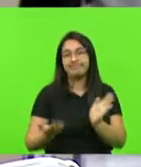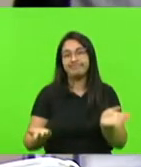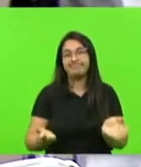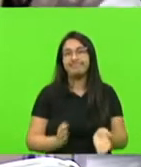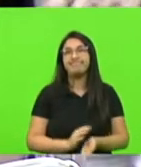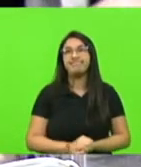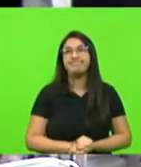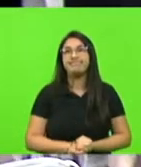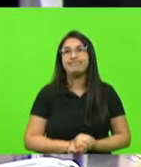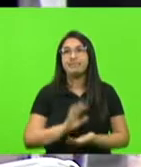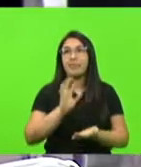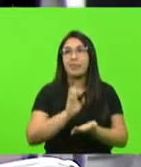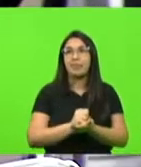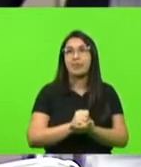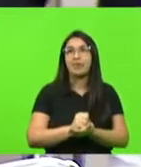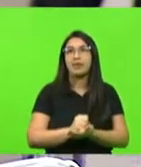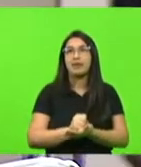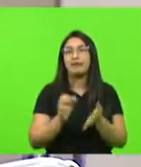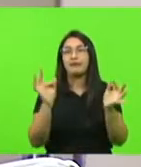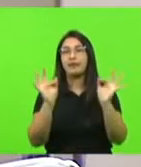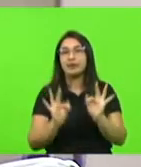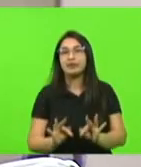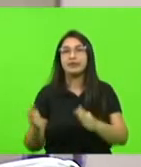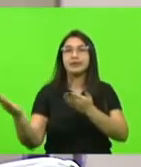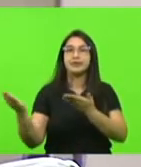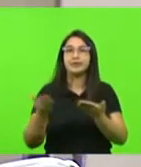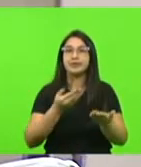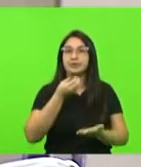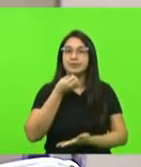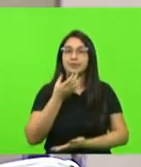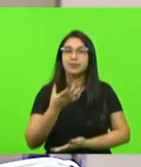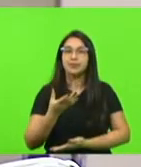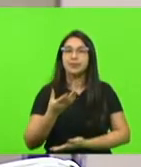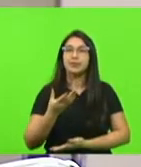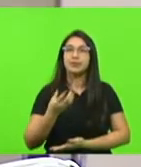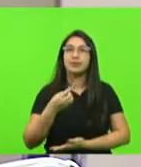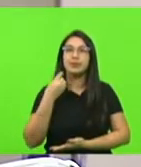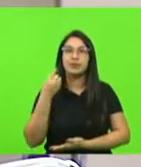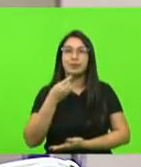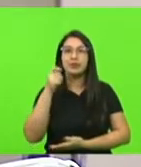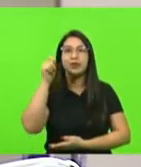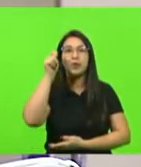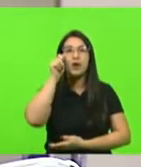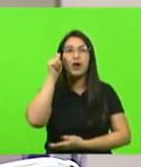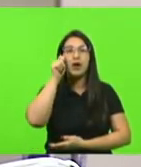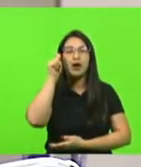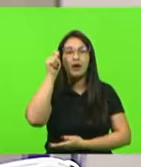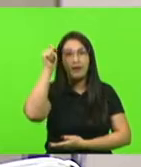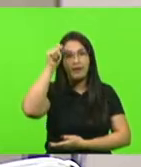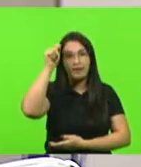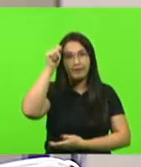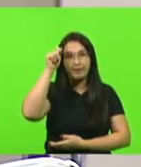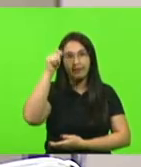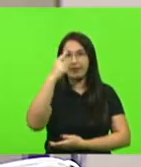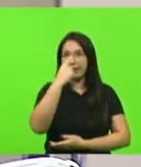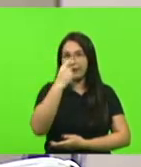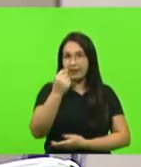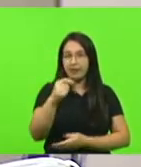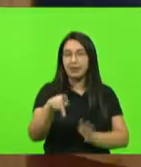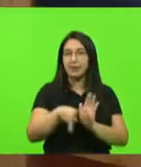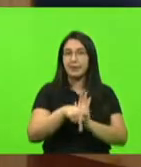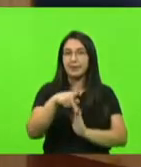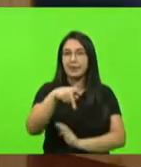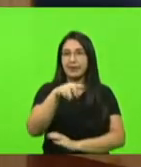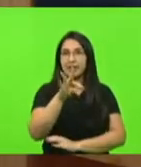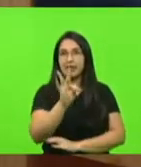Registo com muita alegria e quero dar as boas-vindas, deputado Adrianinho, do Partido dos Trabalhadores, seja bem-vindo a esta casa